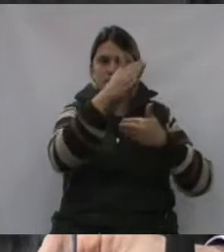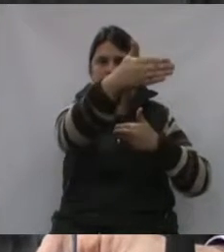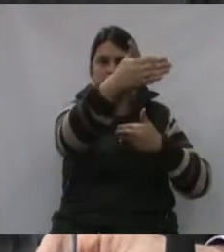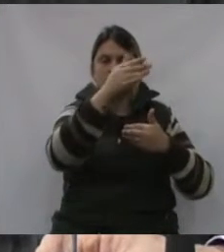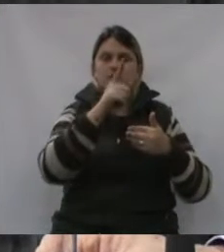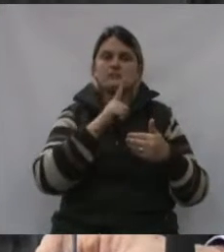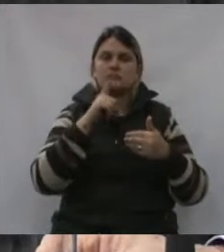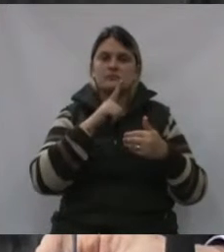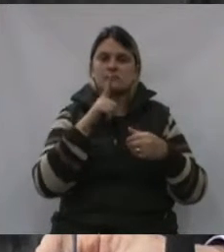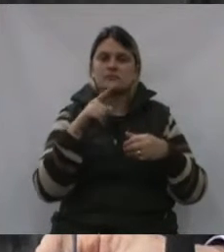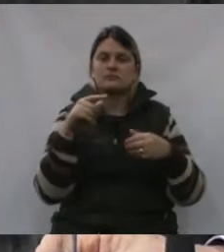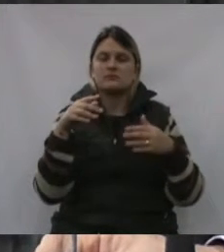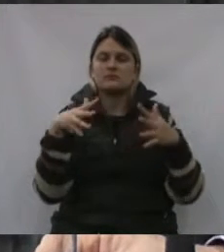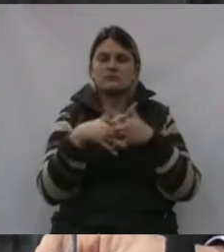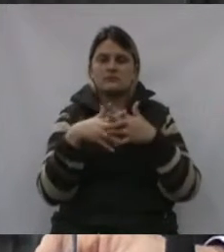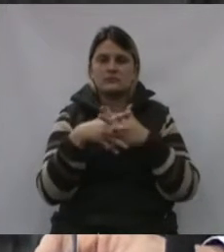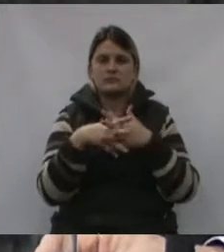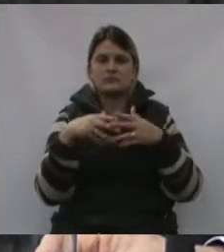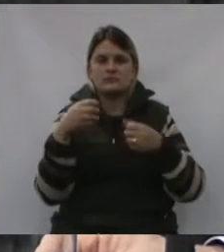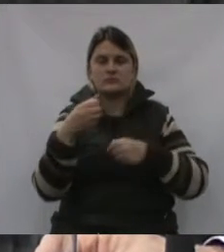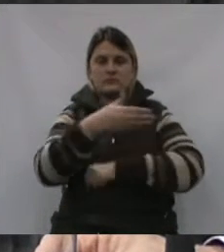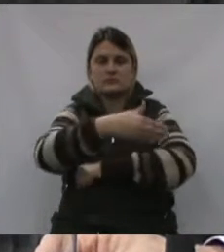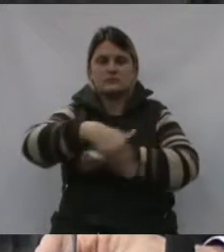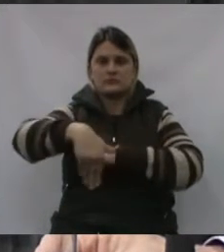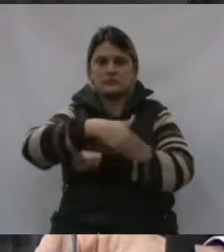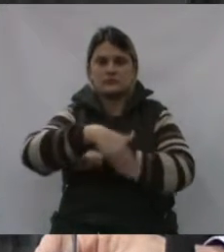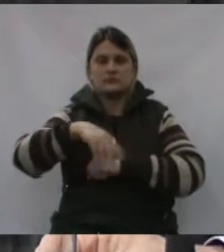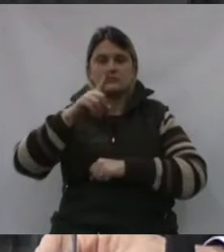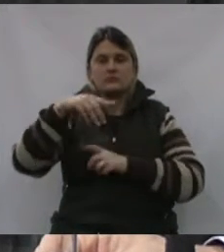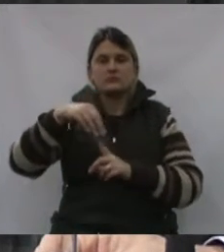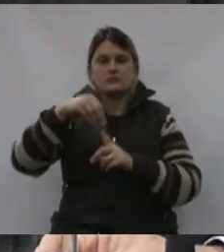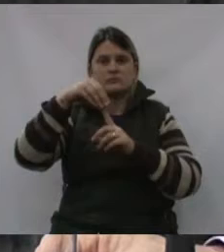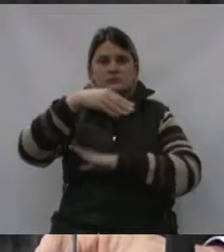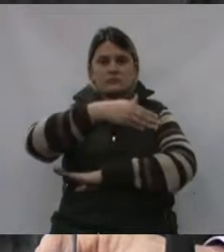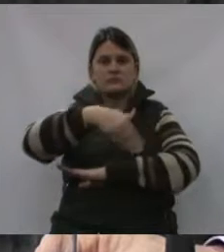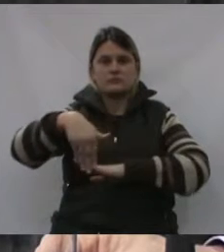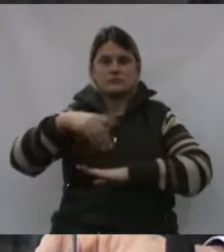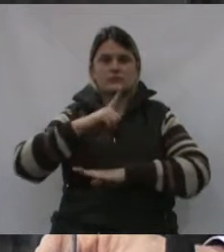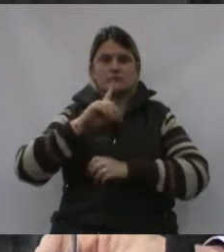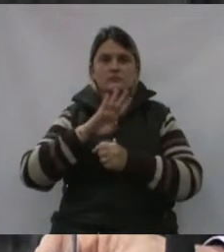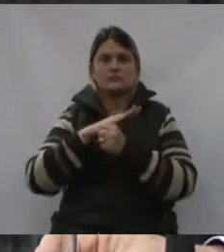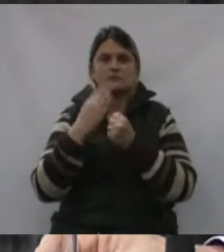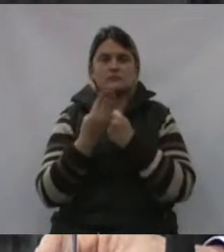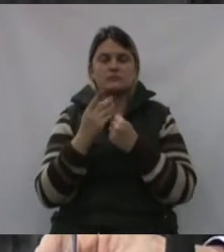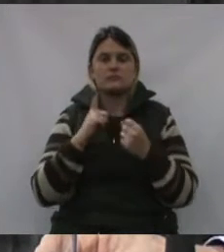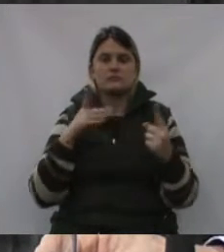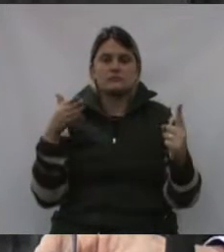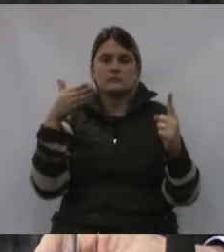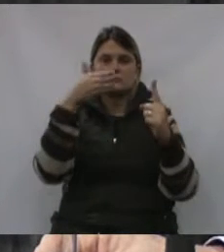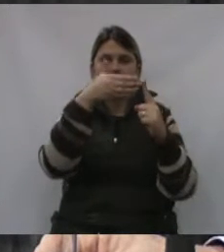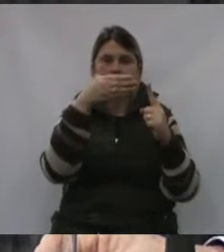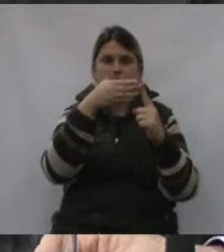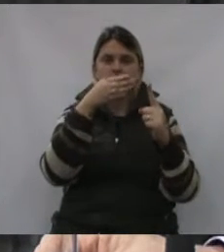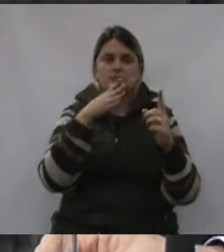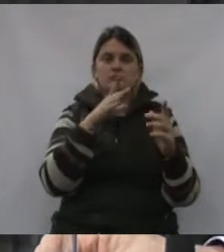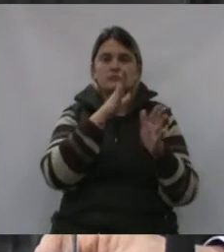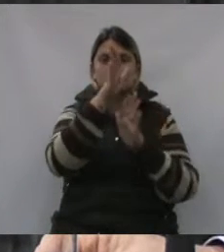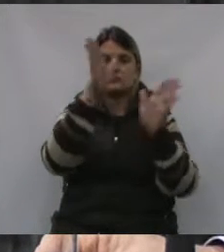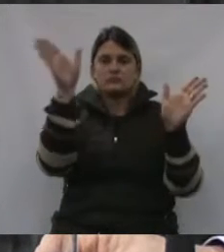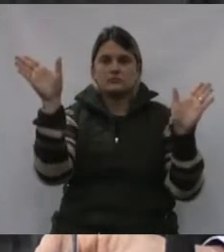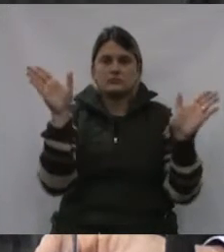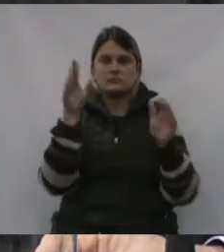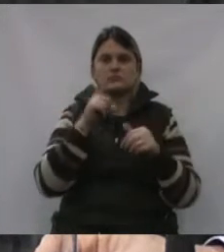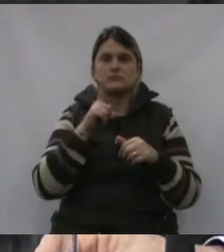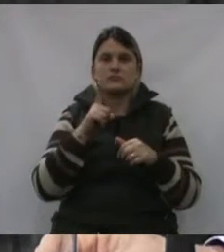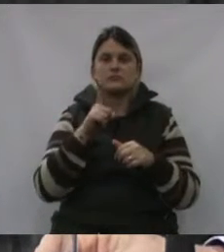uma das principais ruas que tem no bairro, dando acesso a vários munícipes ali que